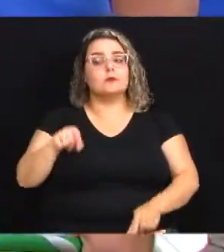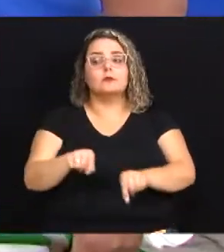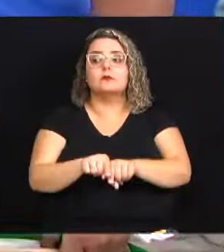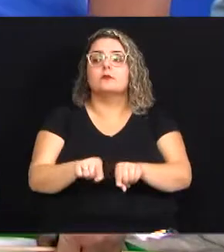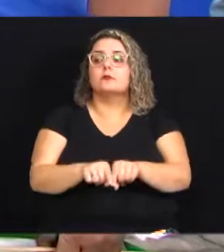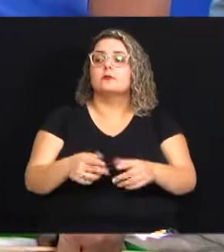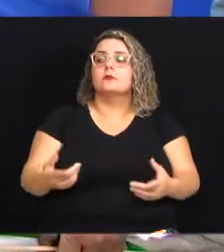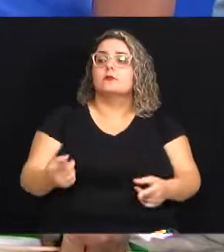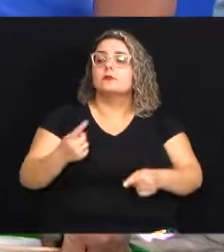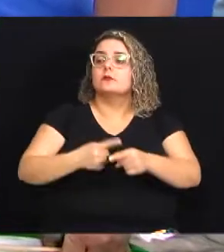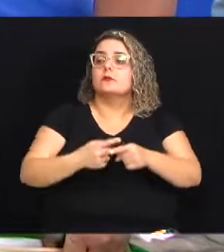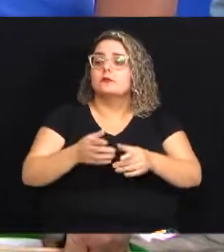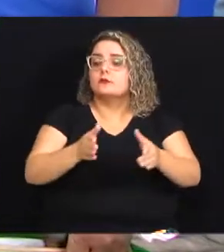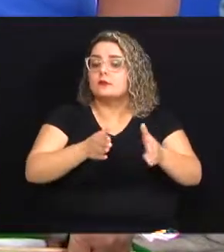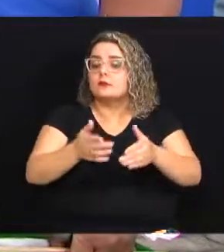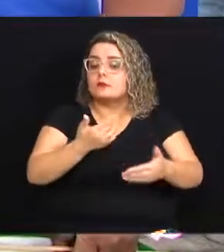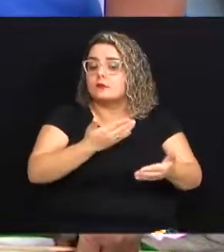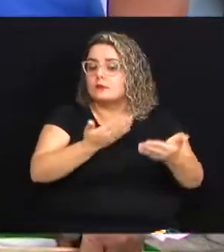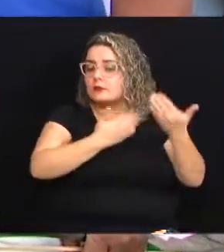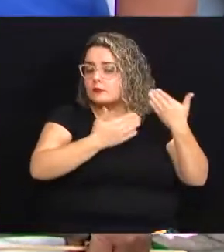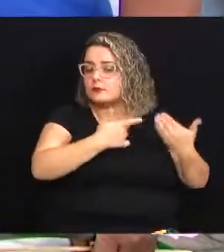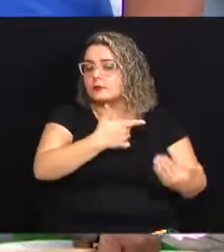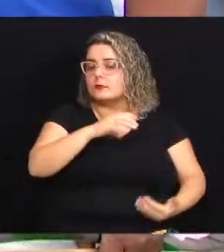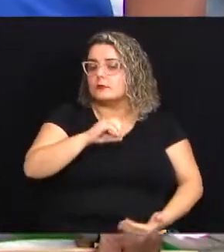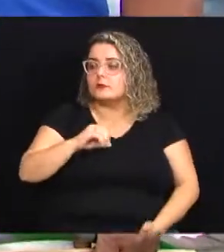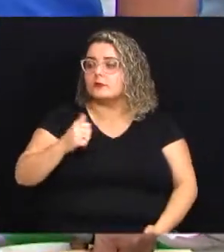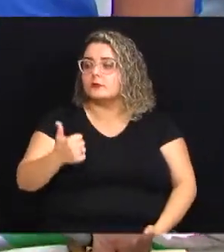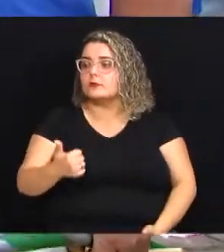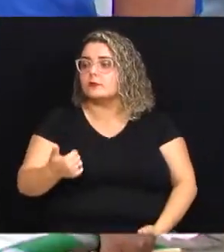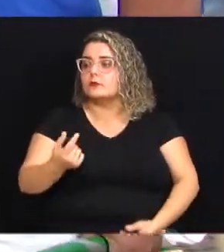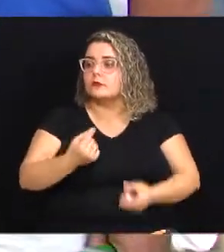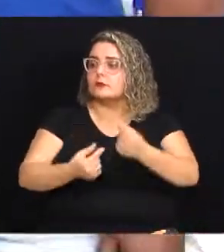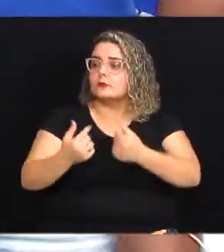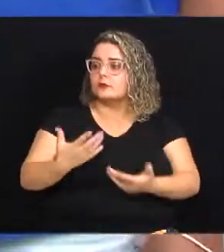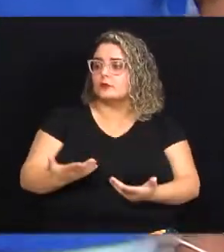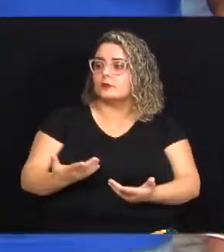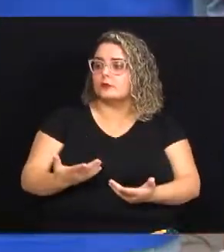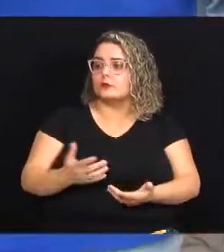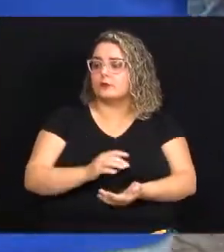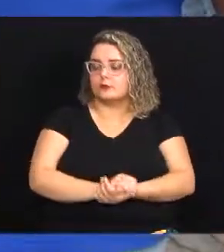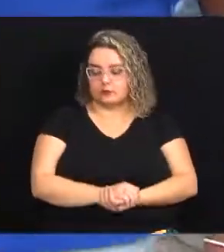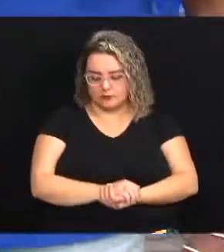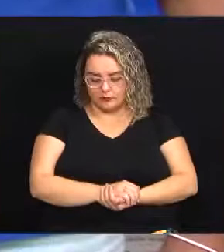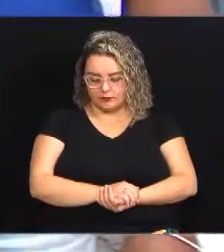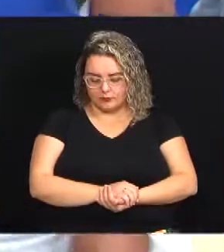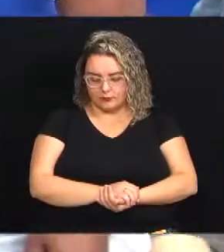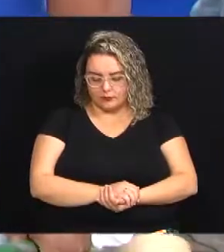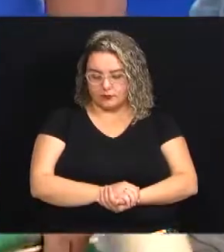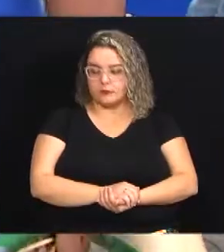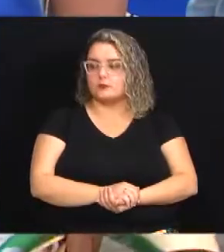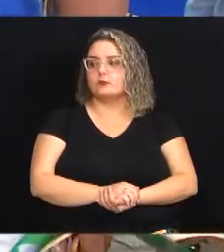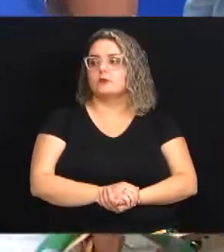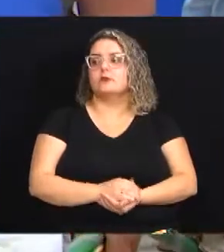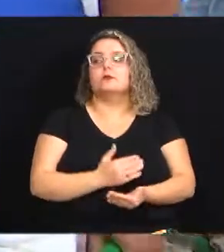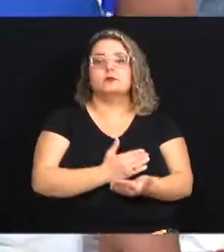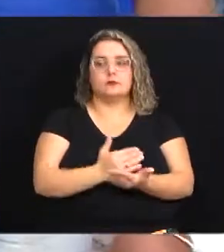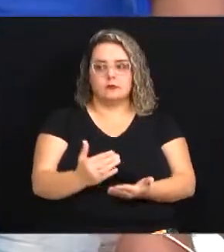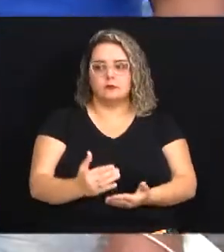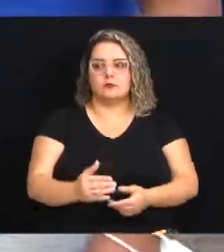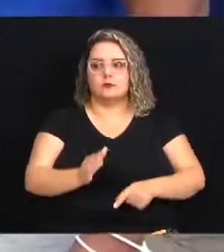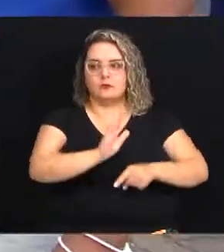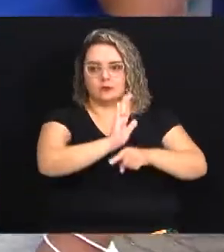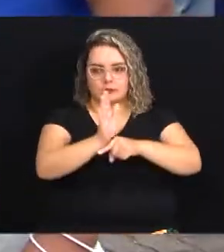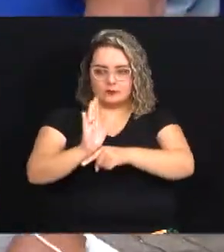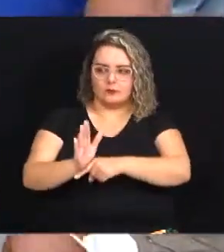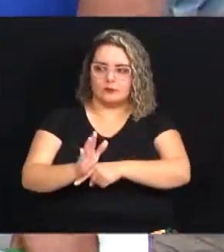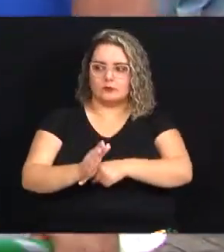também porque naquele momento lá em 2001 você pensou na economia solidária na verdade a gente termina isso no cinema